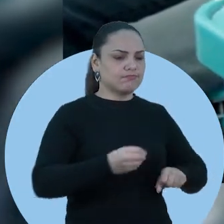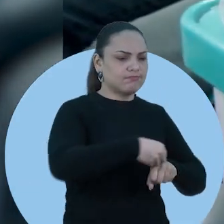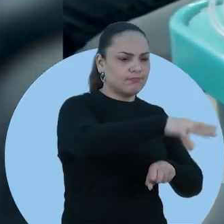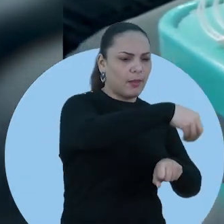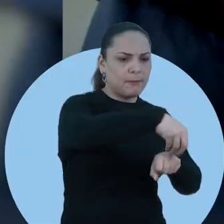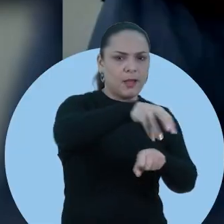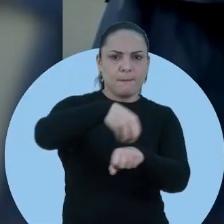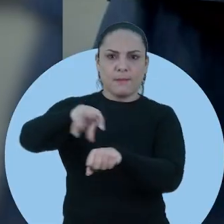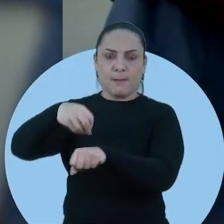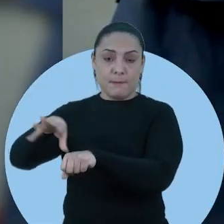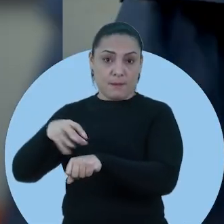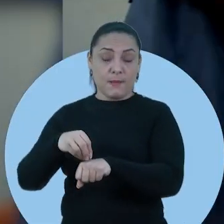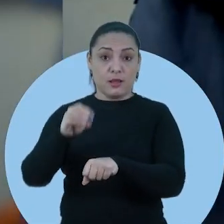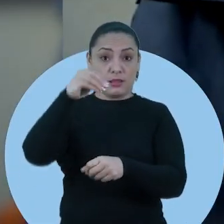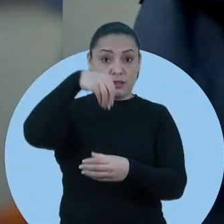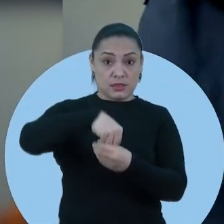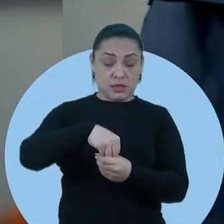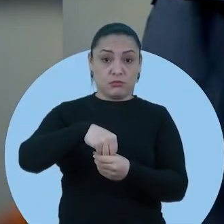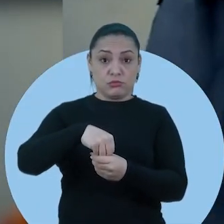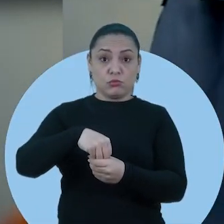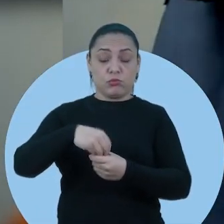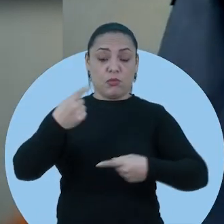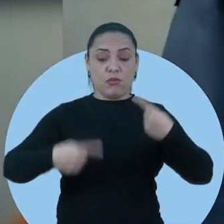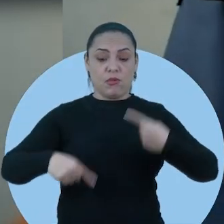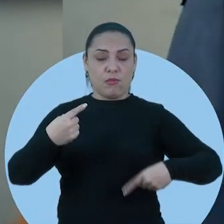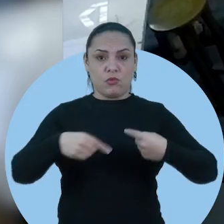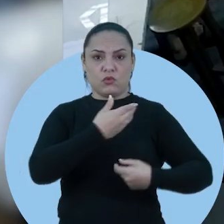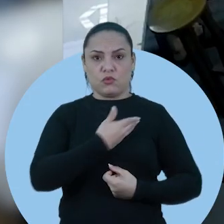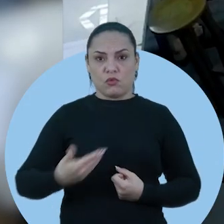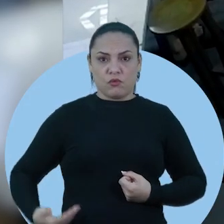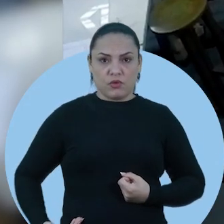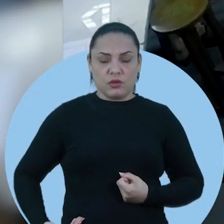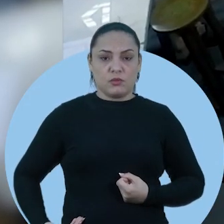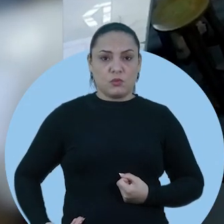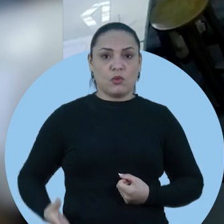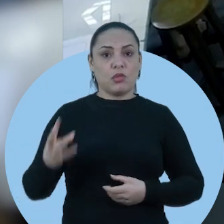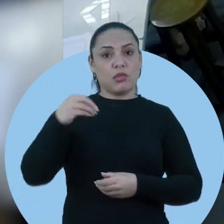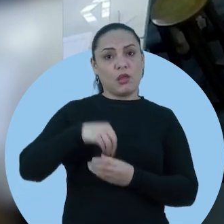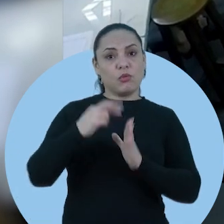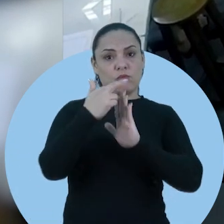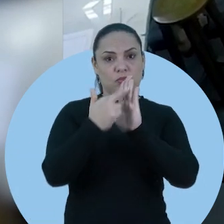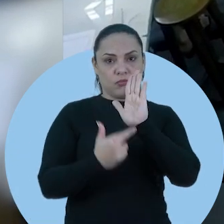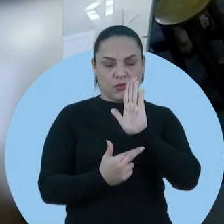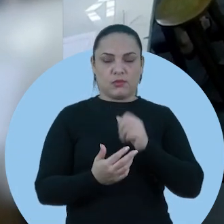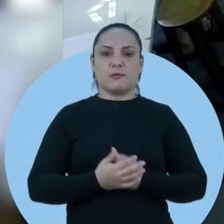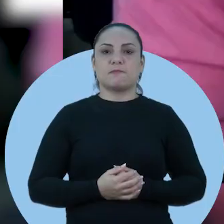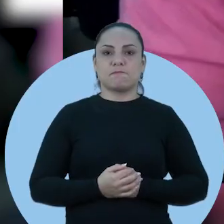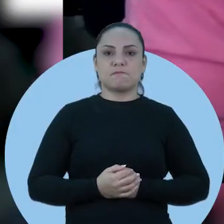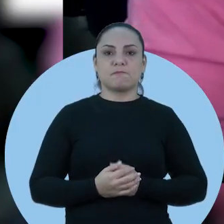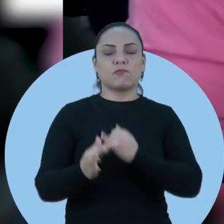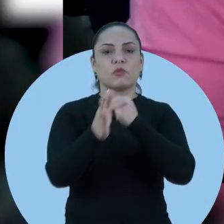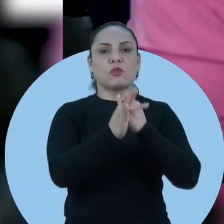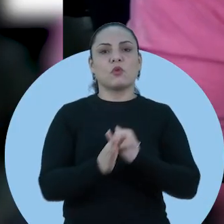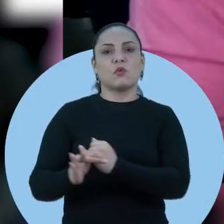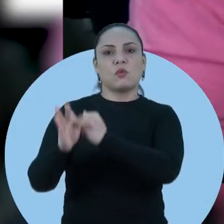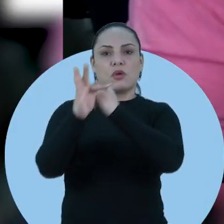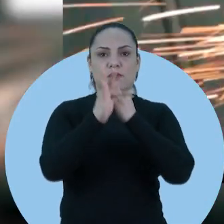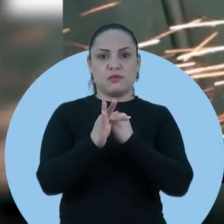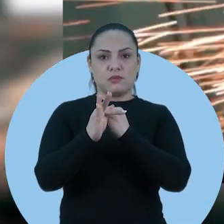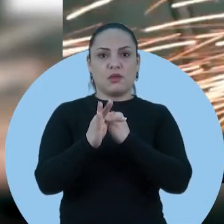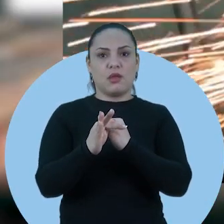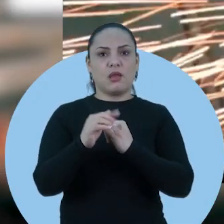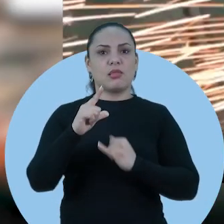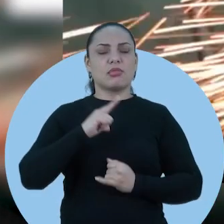compartilhado de dados necessários e execução de políticas públicas previstas em leis ou regulamentos. O IFCE é